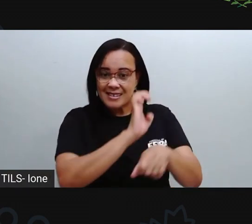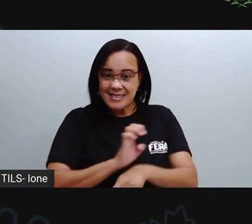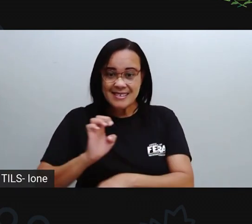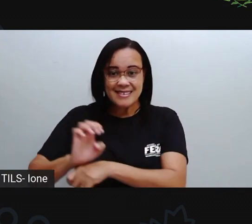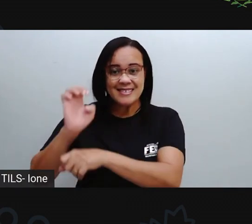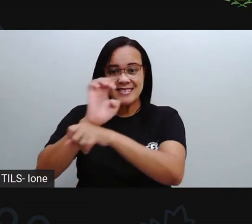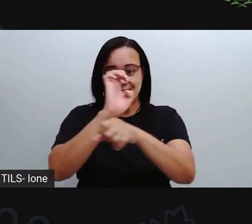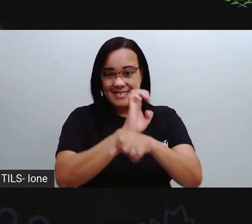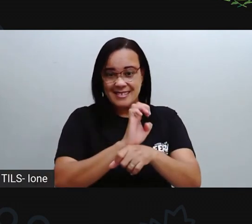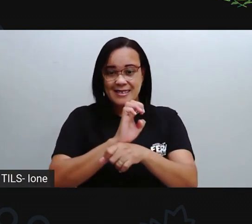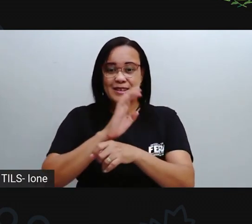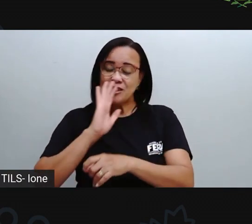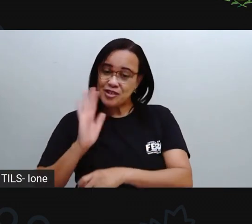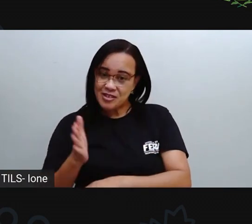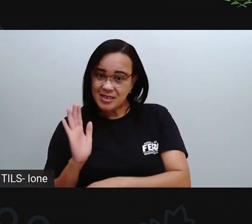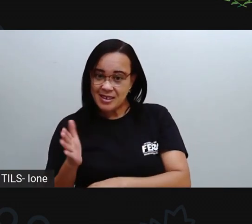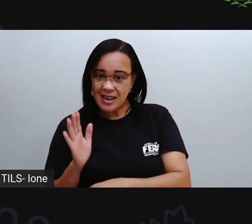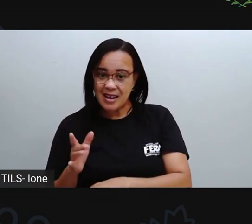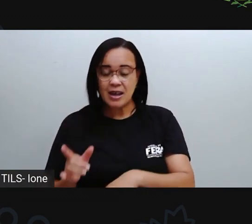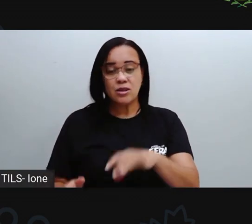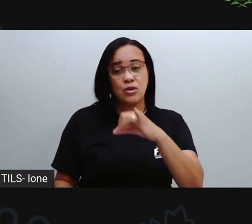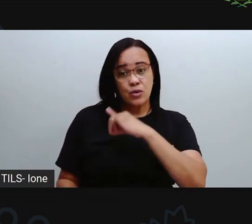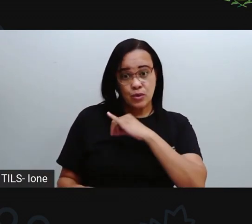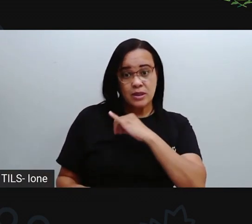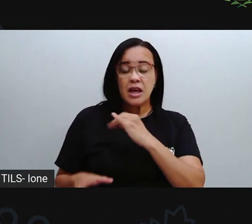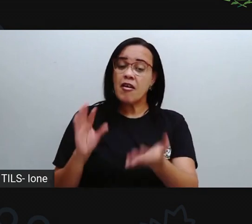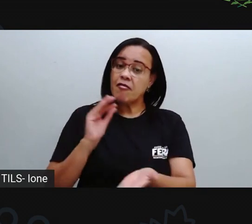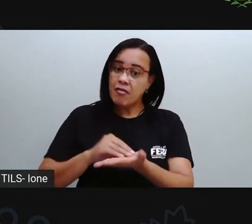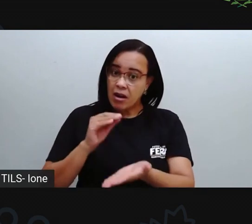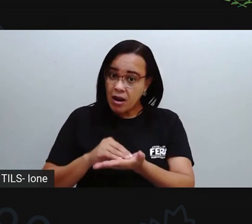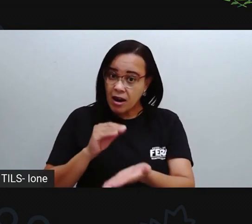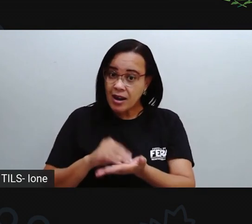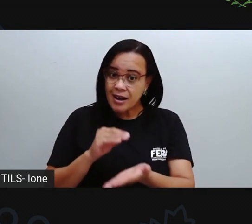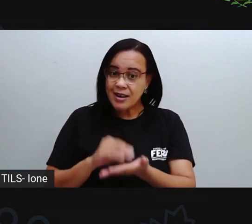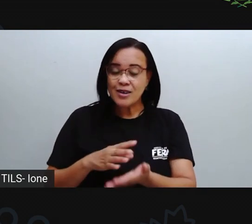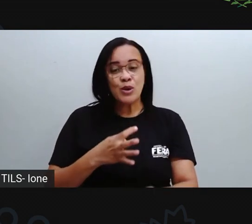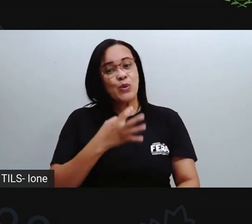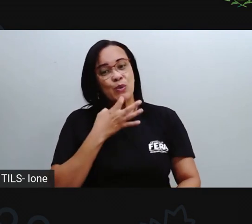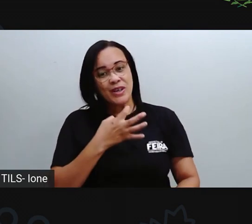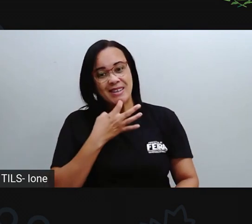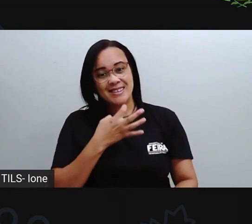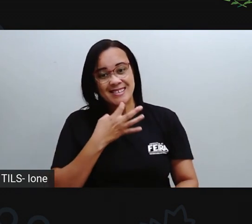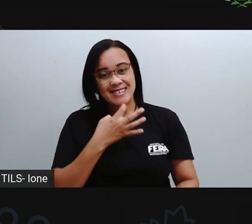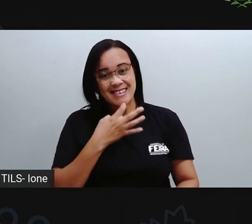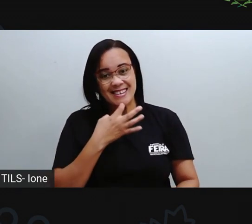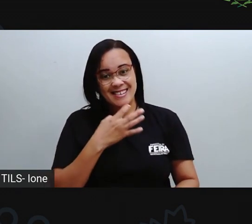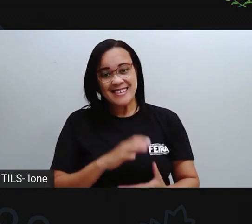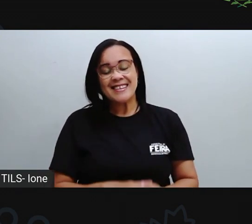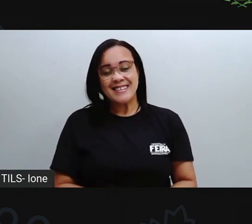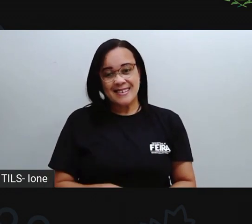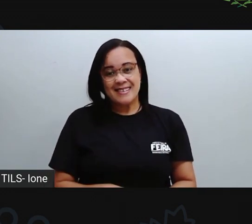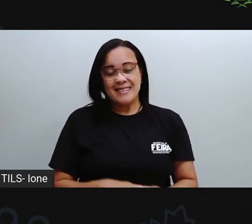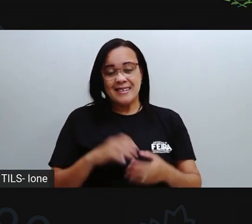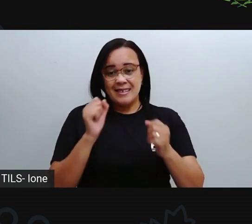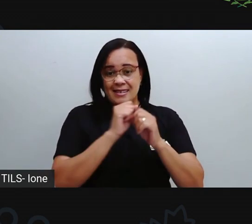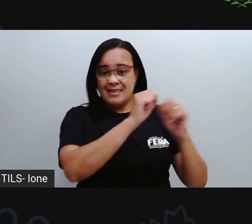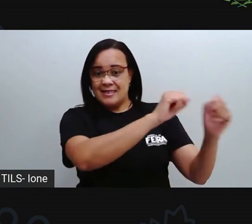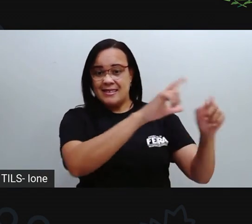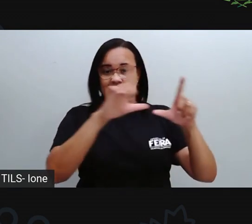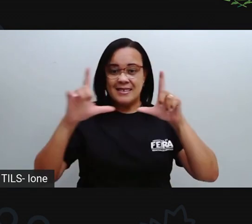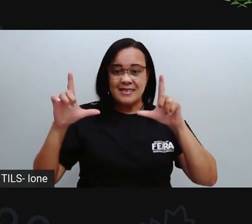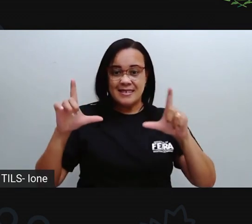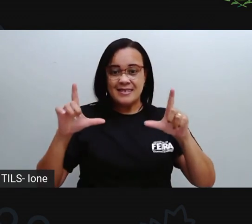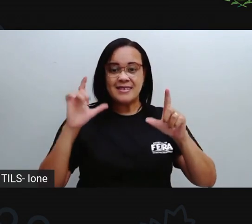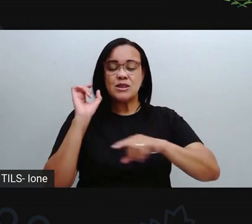já conhecia, né? Tem algum que você gostaria de conhecer? A gente vai... A Pro vai abrir pra vocês aqui agora o Google Earth, né?